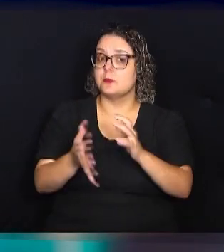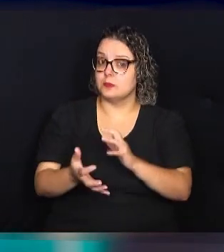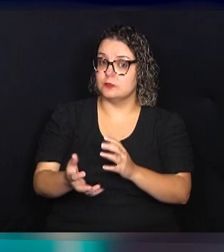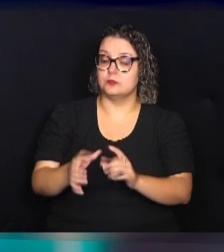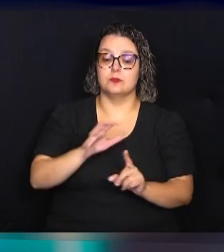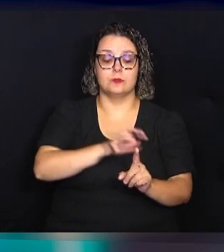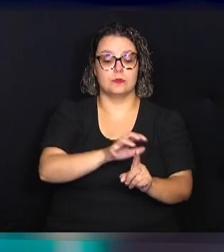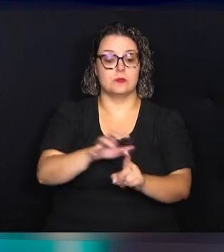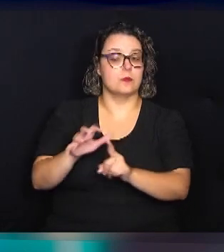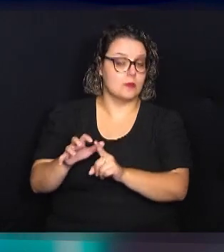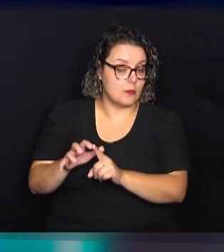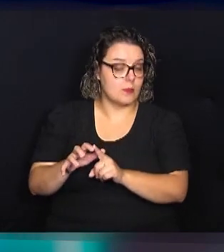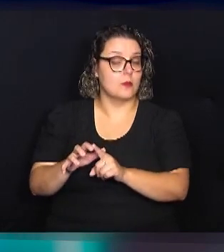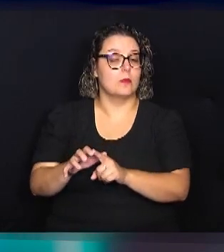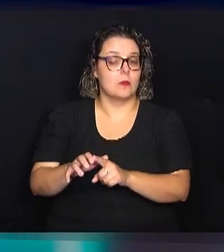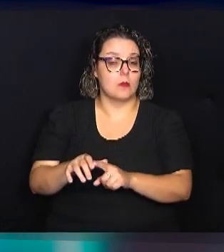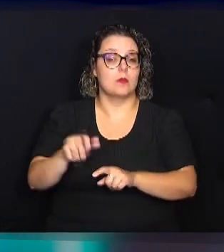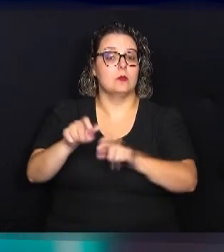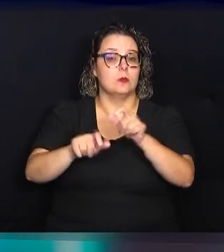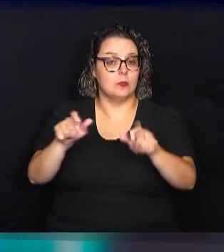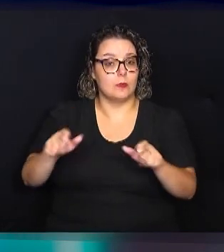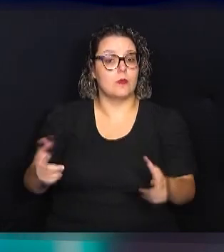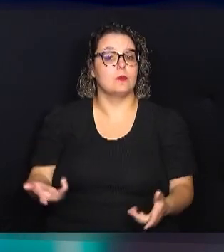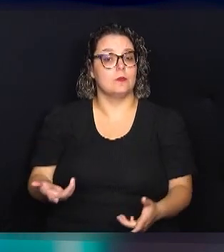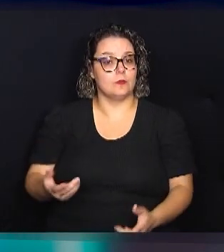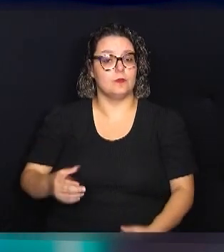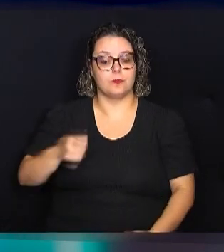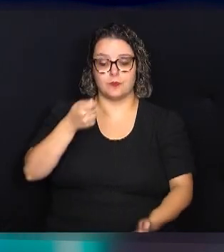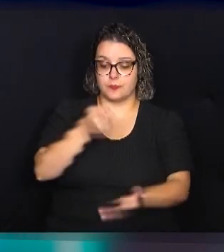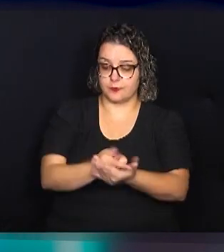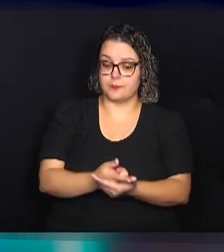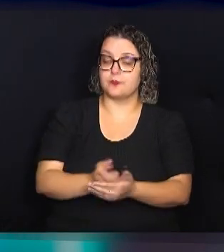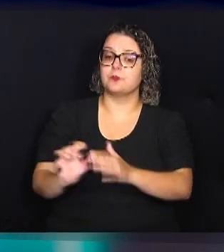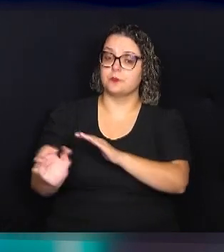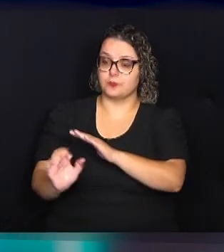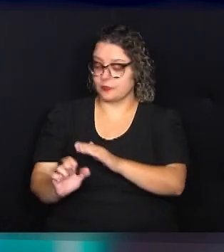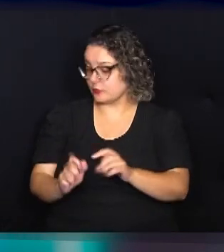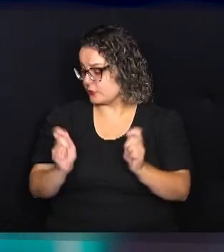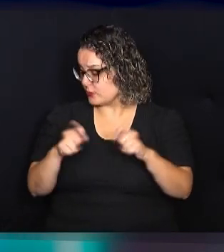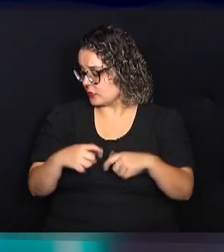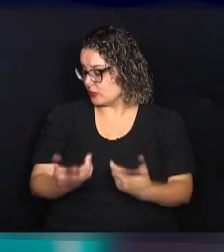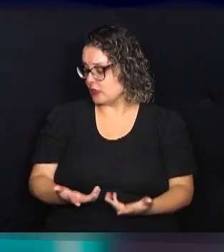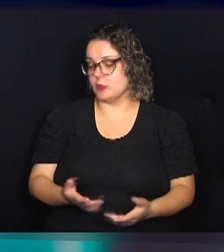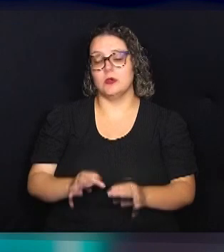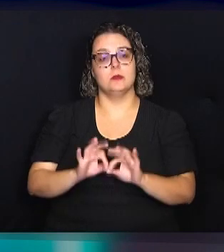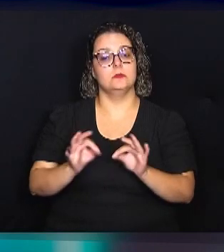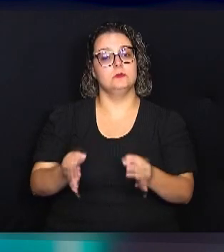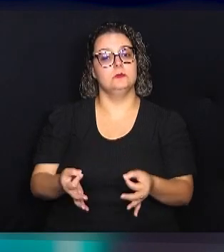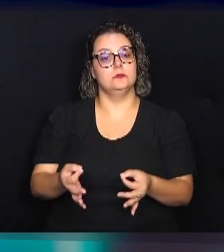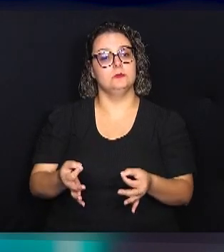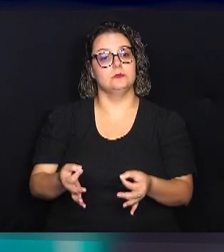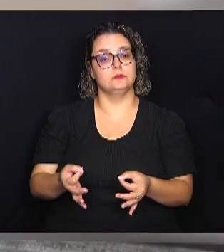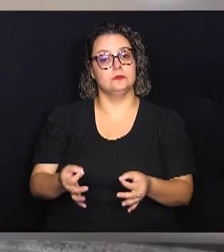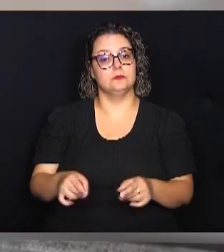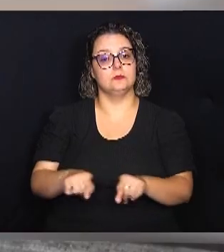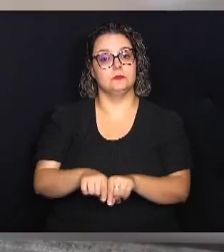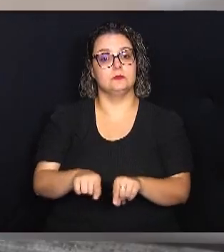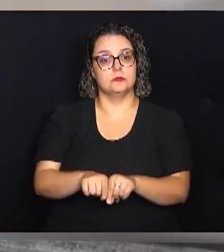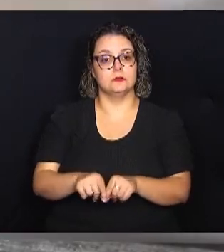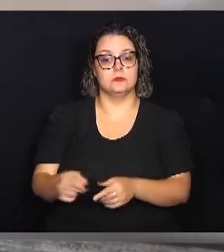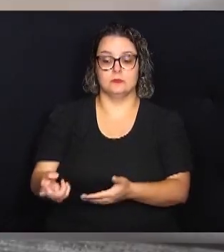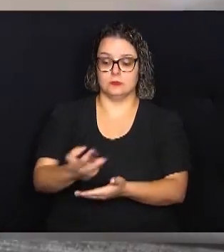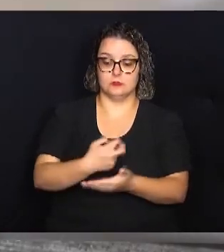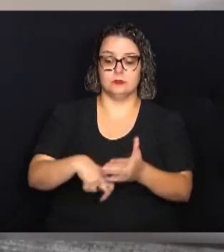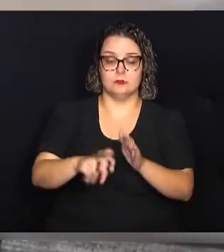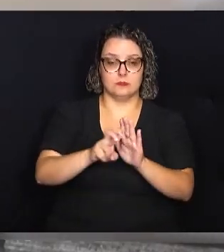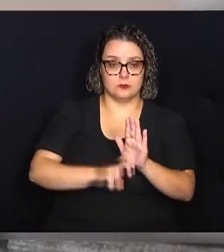contribuinte e das empresas, em especial com a possível simplificação e retirada de tributos. É um tema